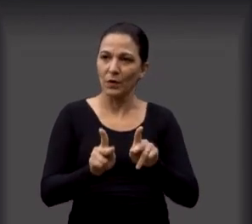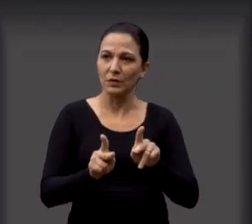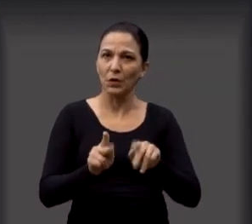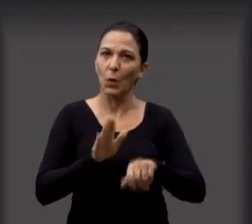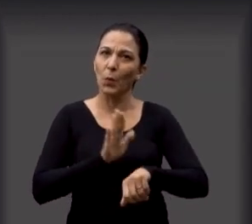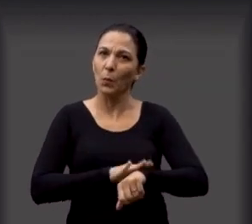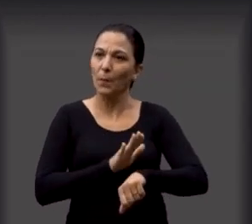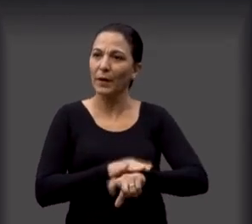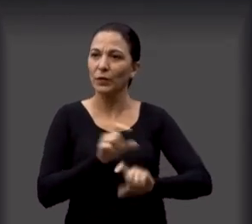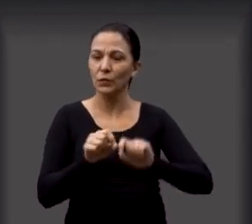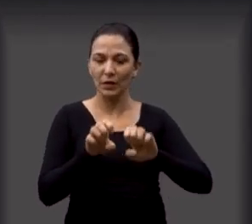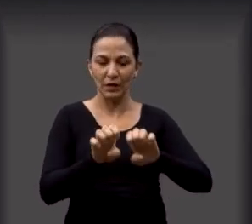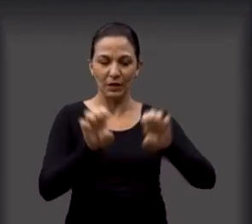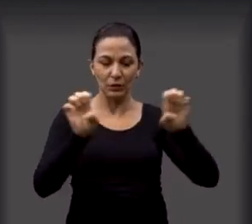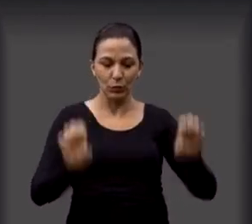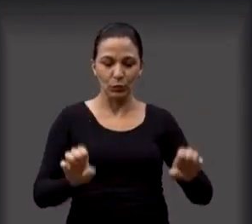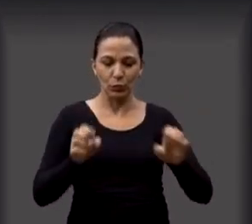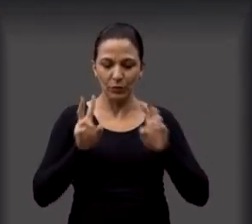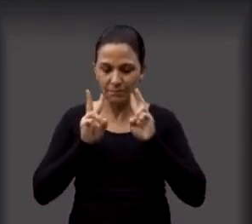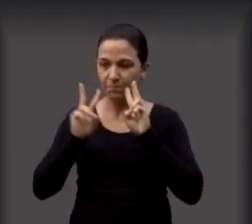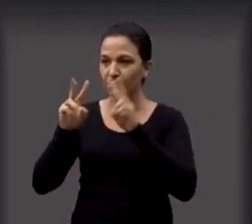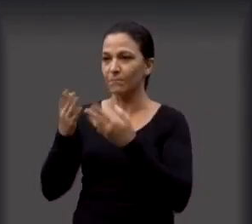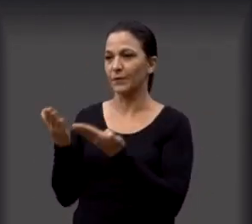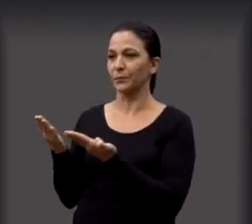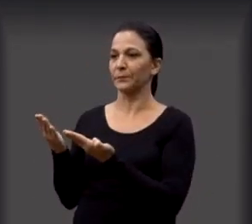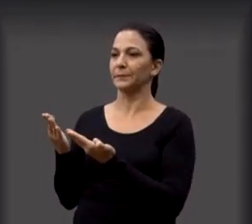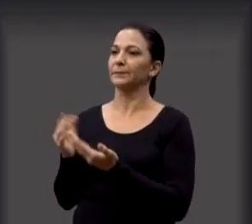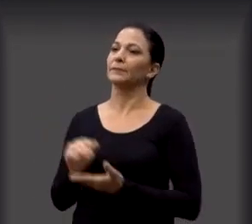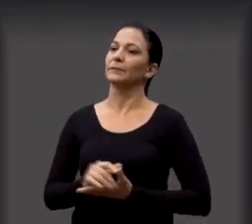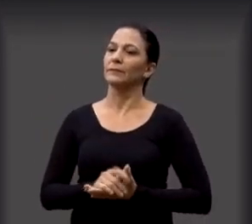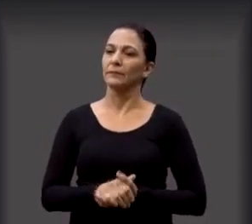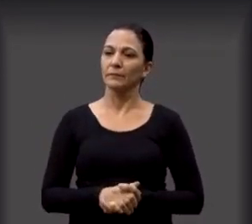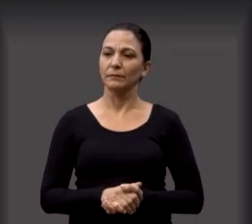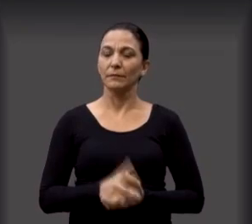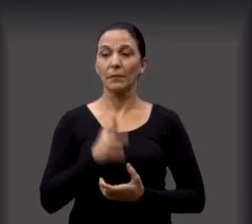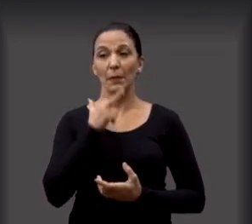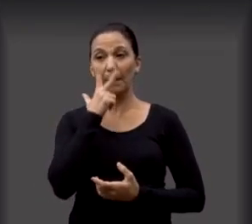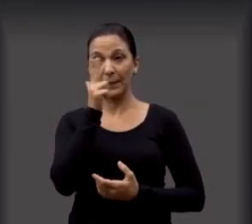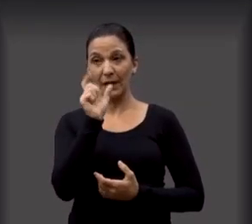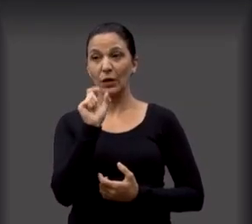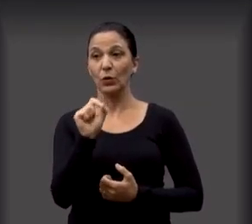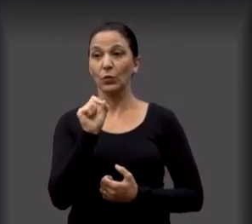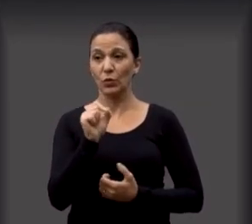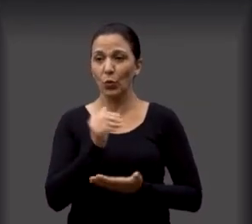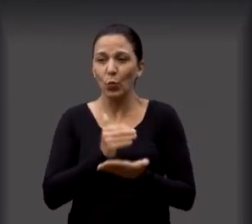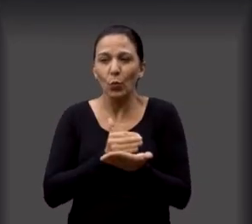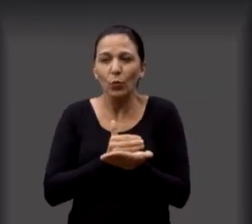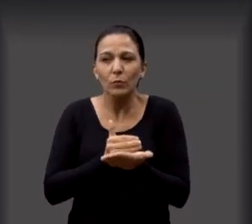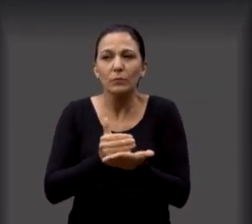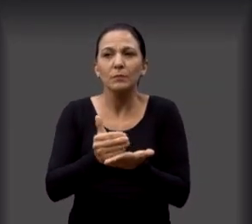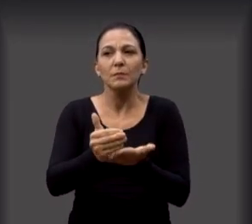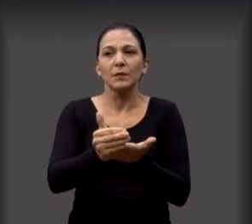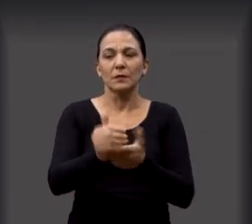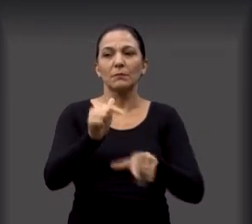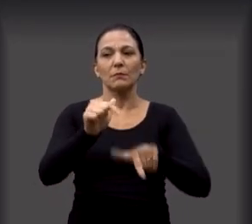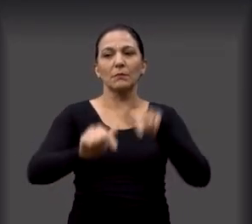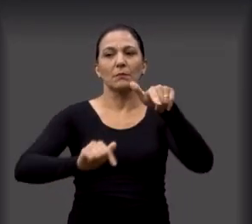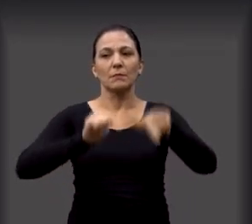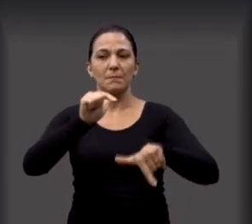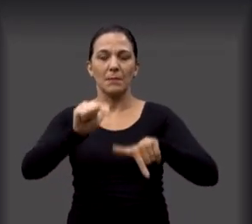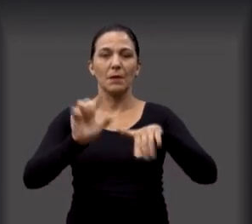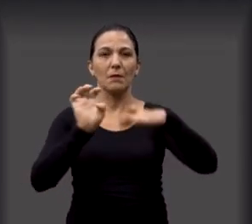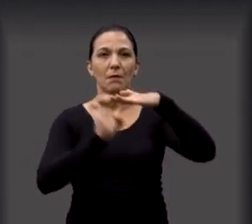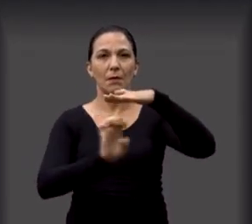agora é essa estrutura que vocês podem ver. E me parece que era o início do trabalho